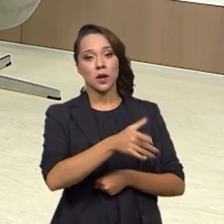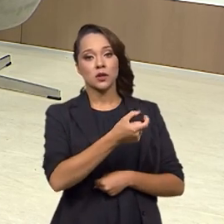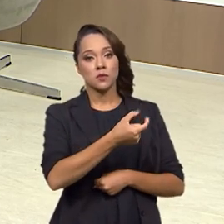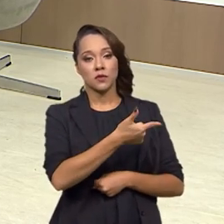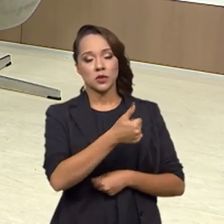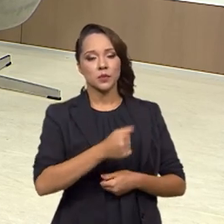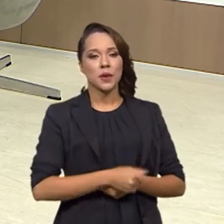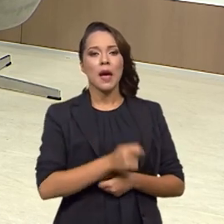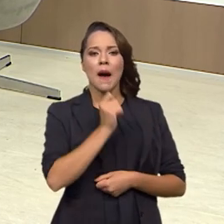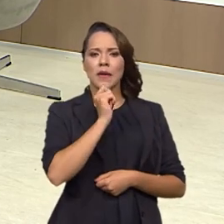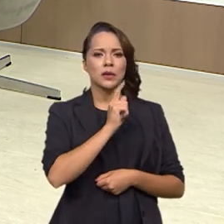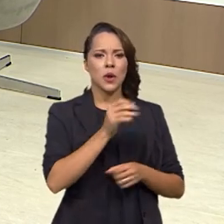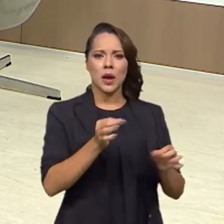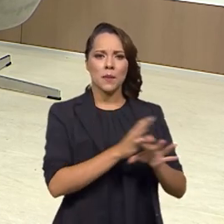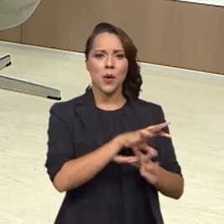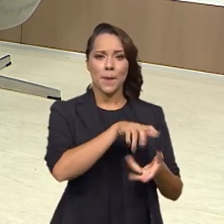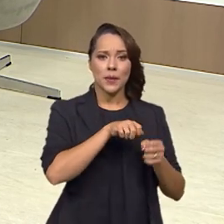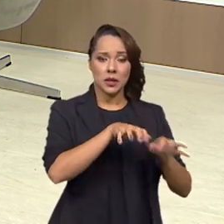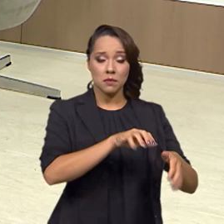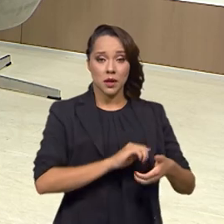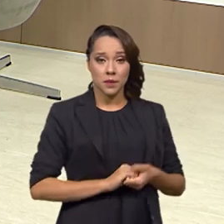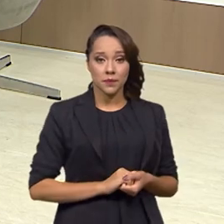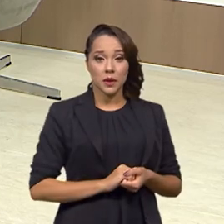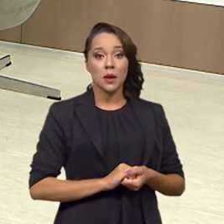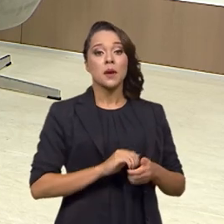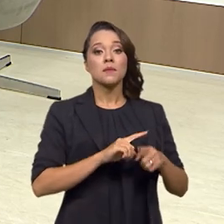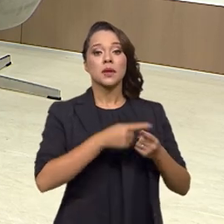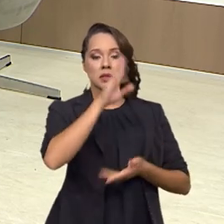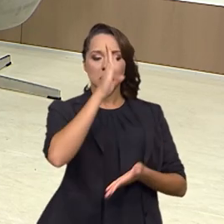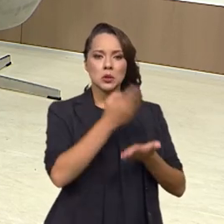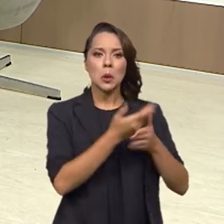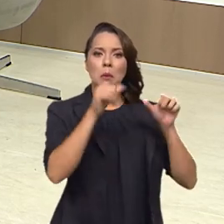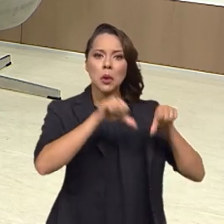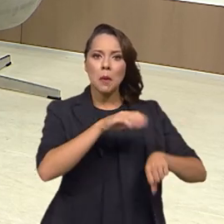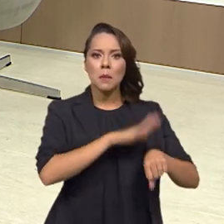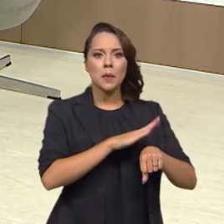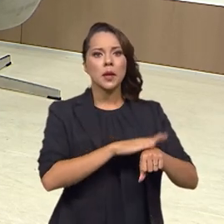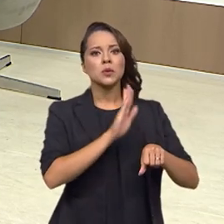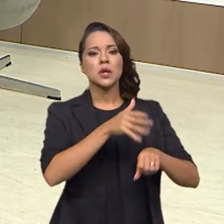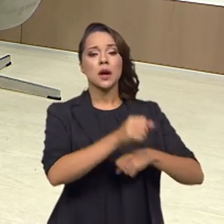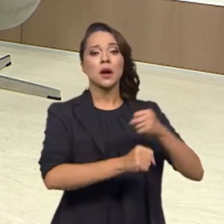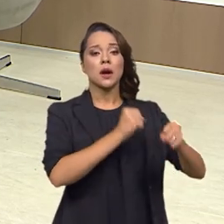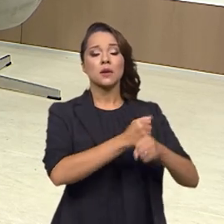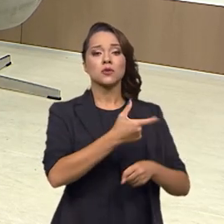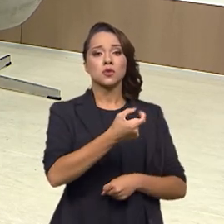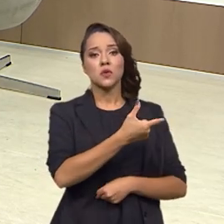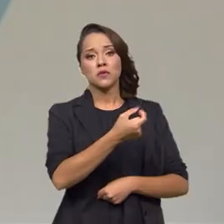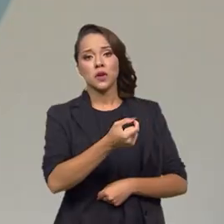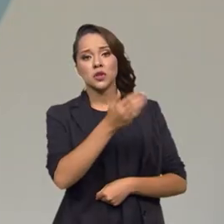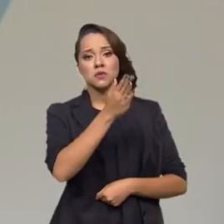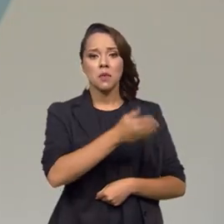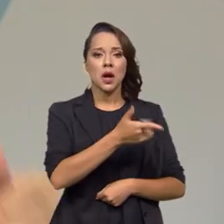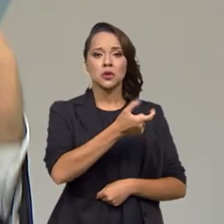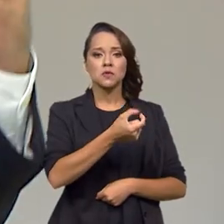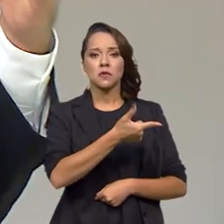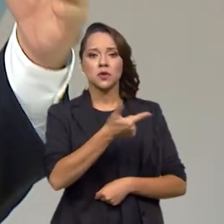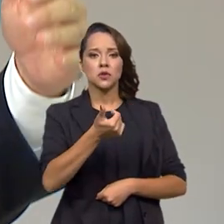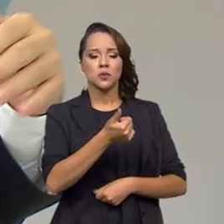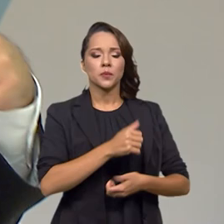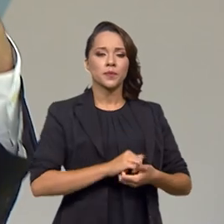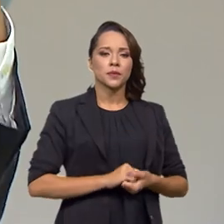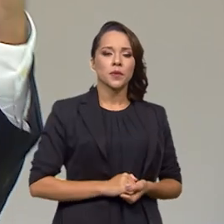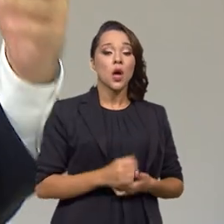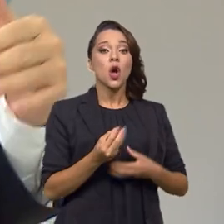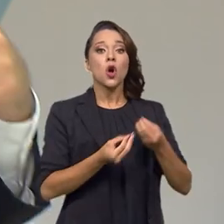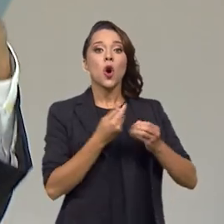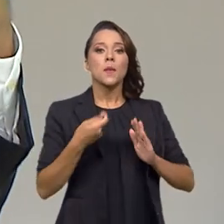pandemia não acabou ainda, mas acreditamos que os piores momentos tenham ocorrido em 2020 e 2021. Como é que foi a questão